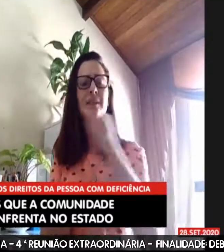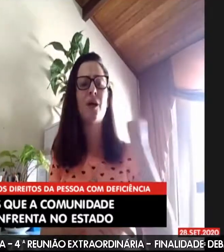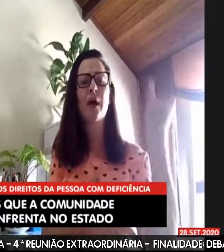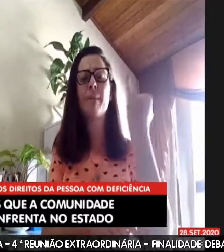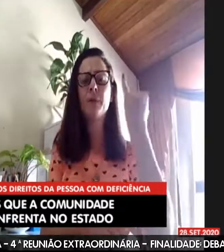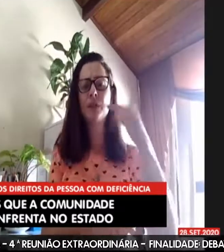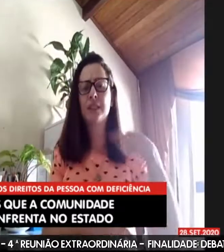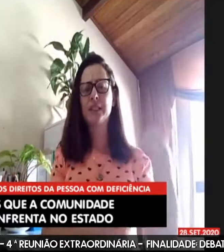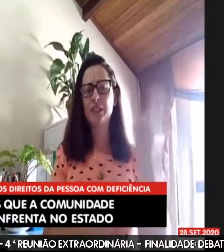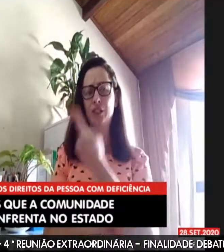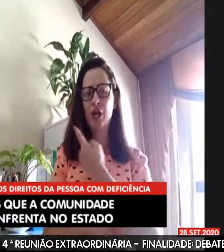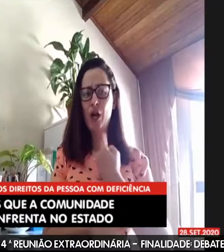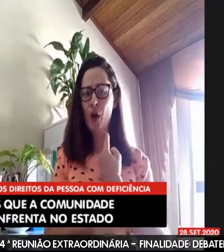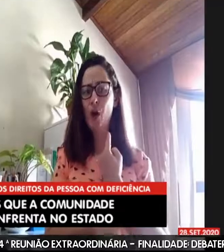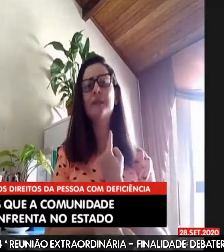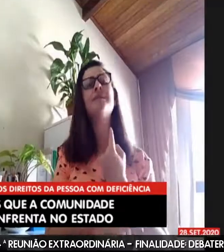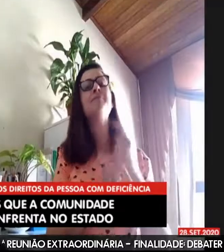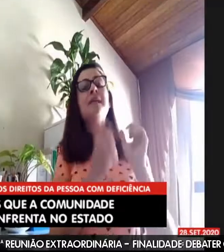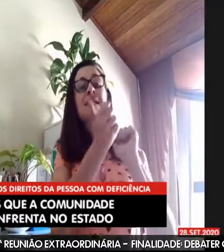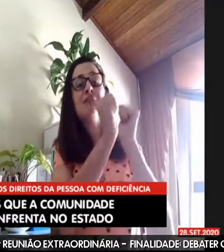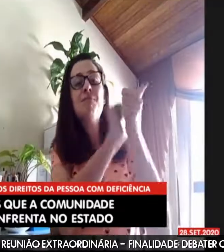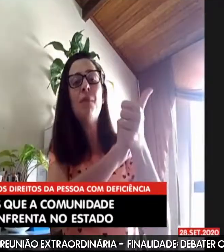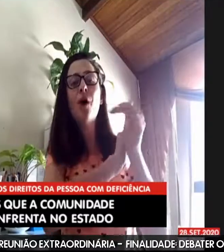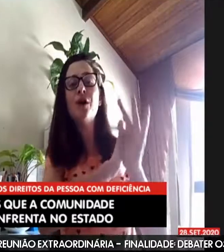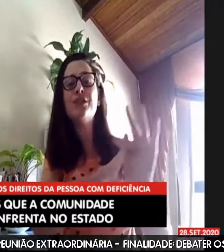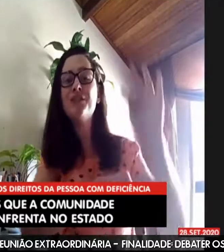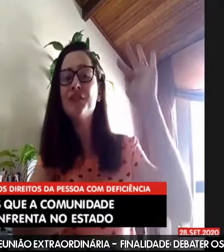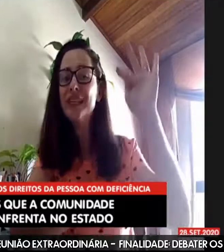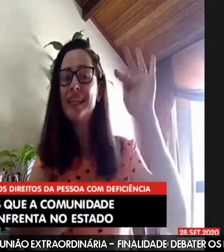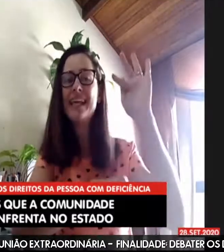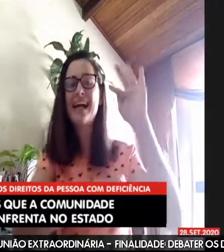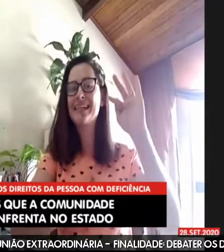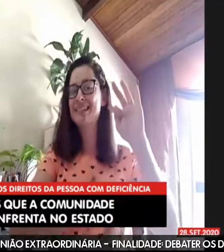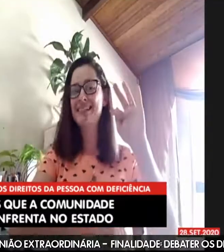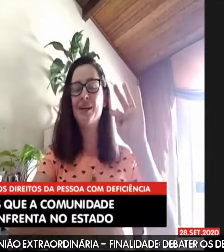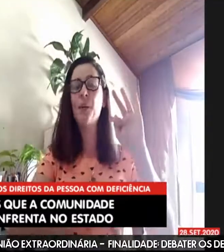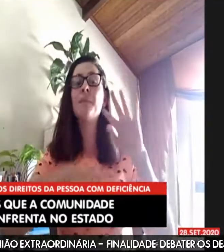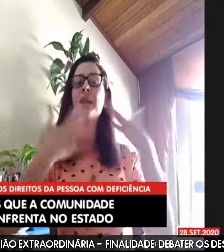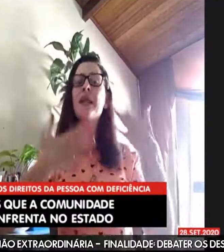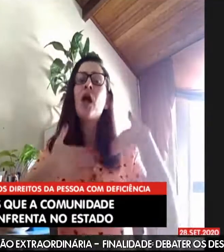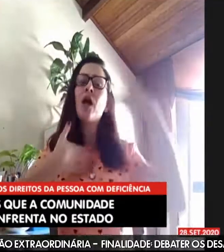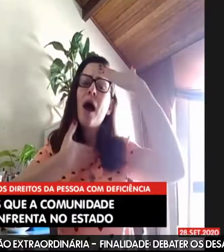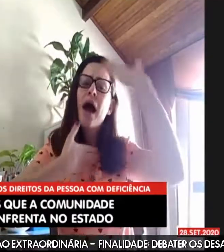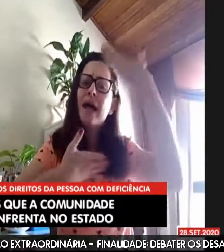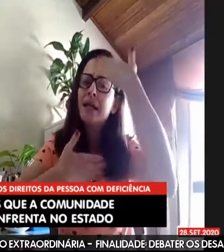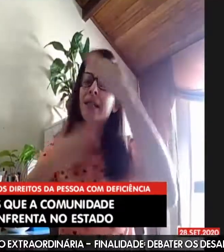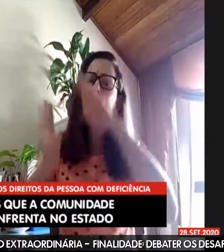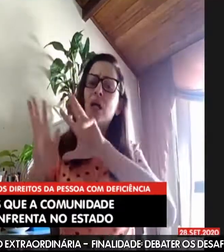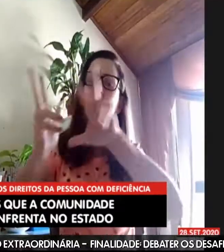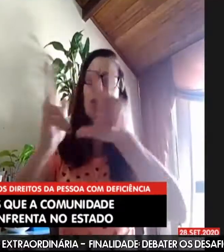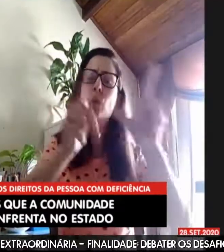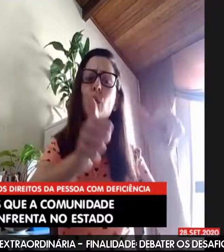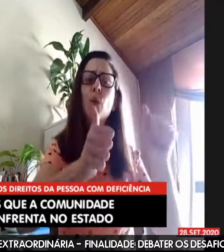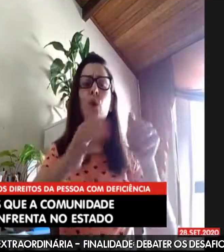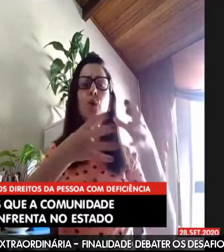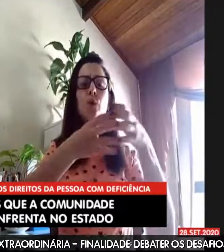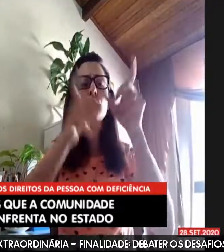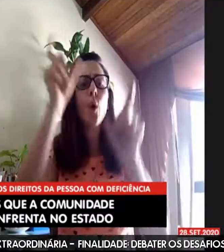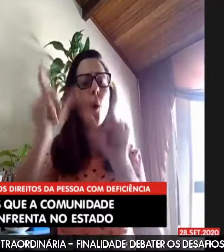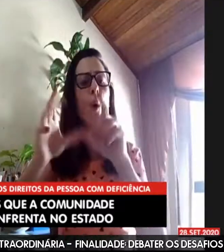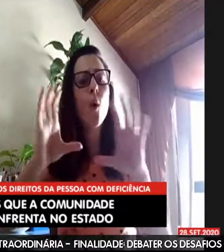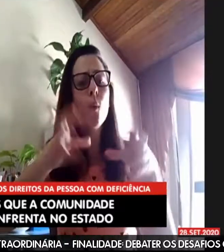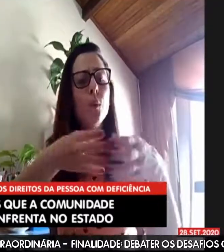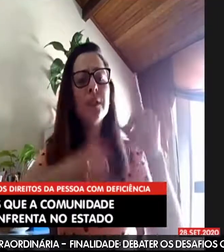opinião, o que nós precisamos, porque isso é muito importante para nós. Também sobre os esportes, eu quero agradecer também